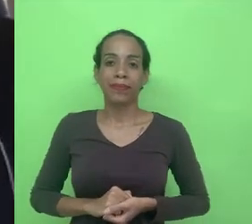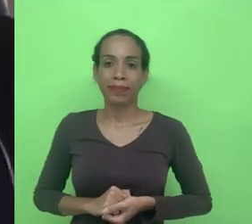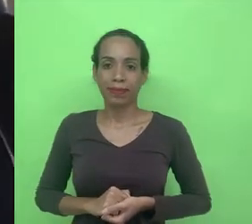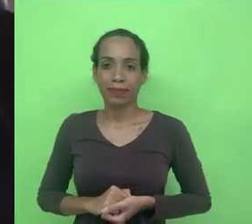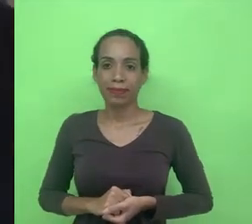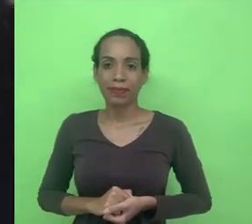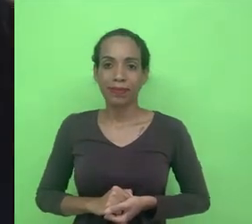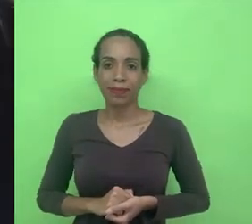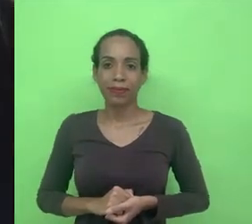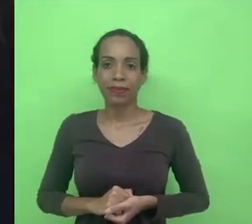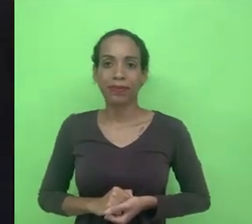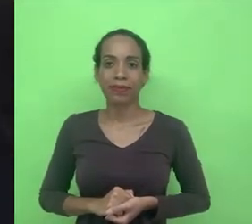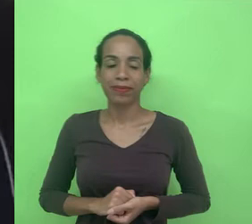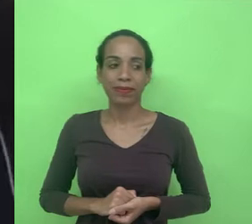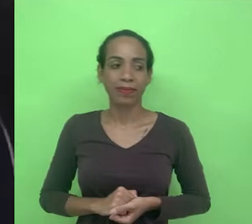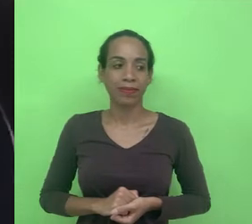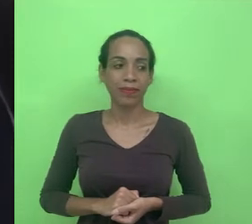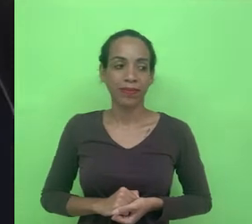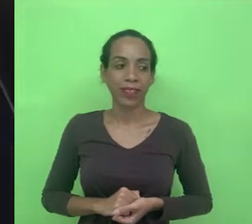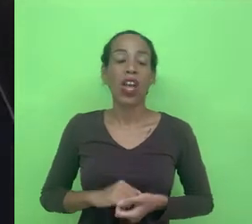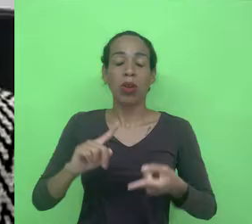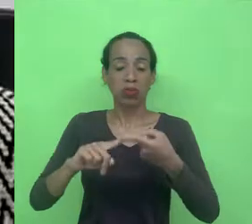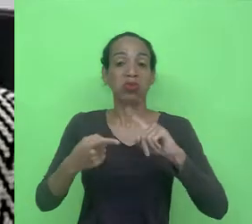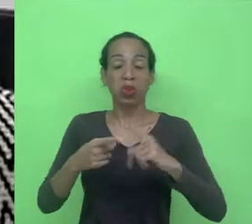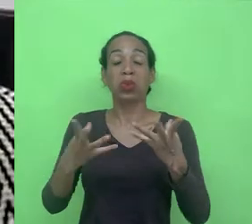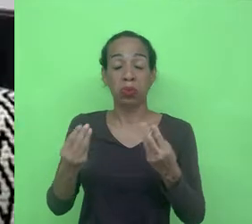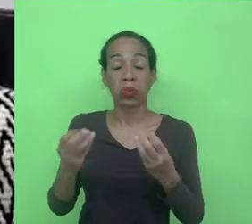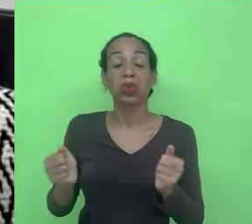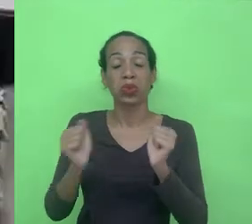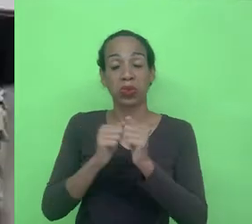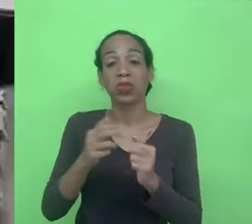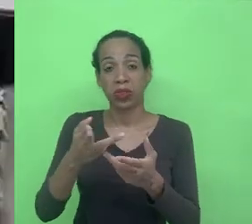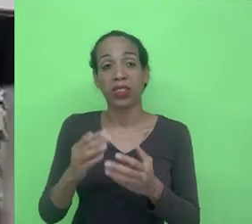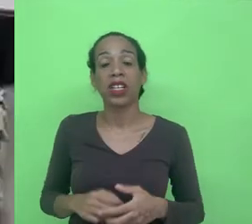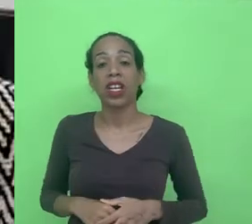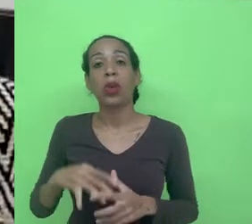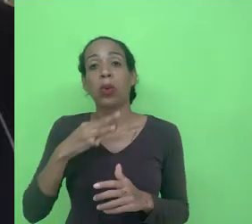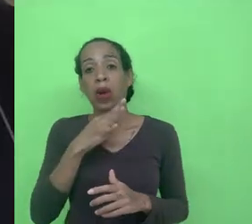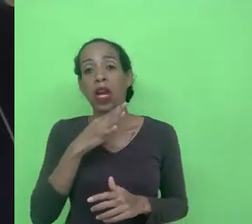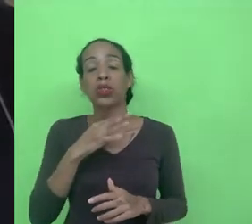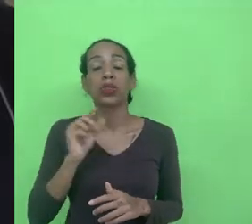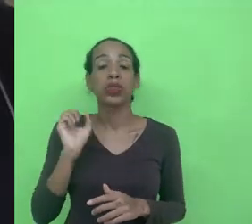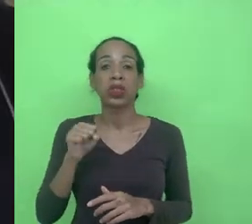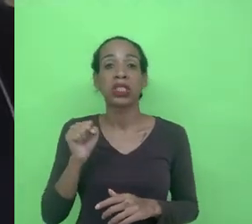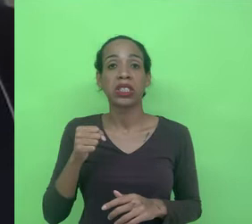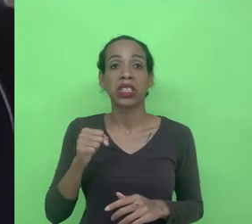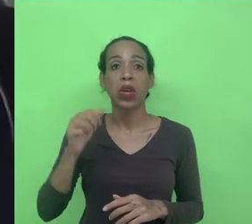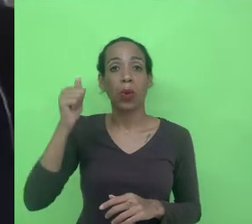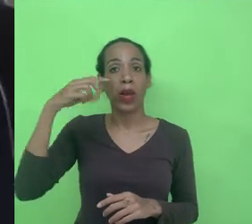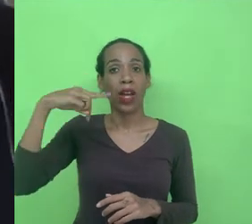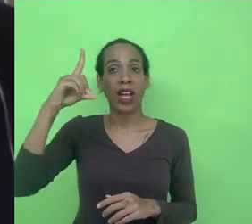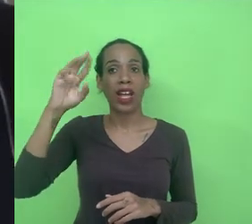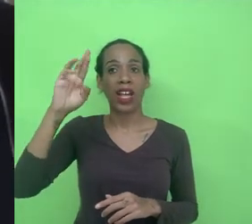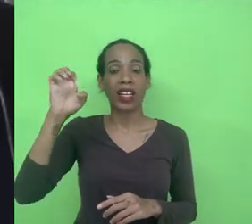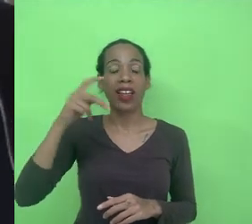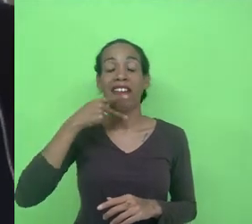então eu concordo muito com você Patrícia eu acho assim o que até o André Lemos diz no livro no livro